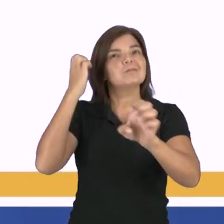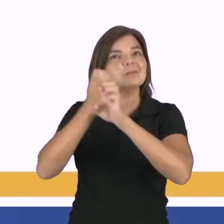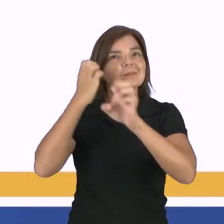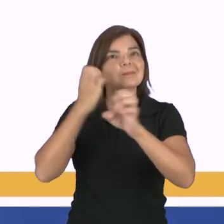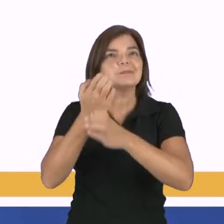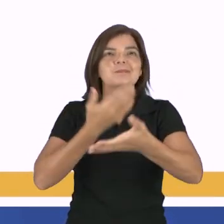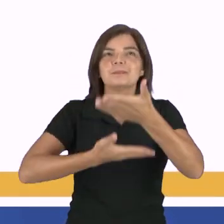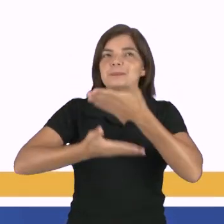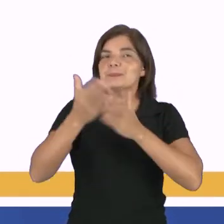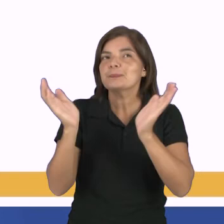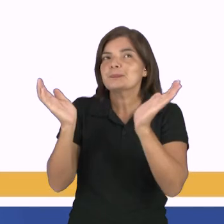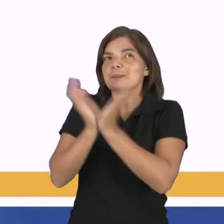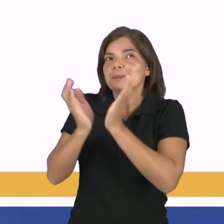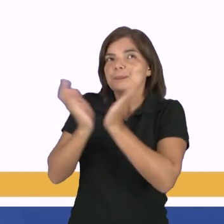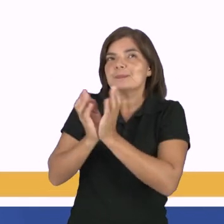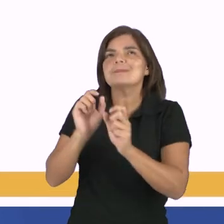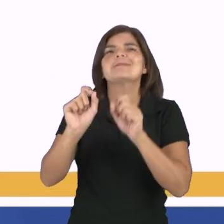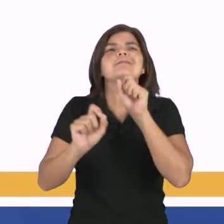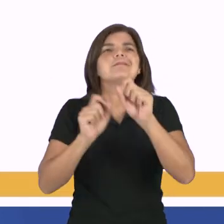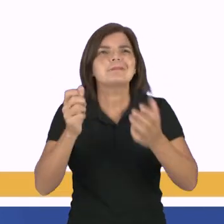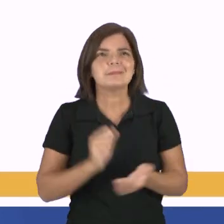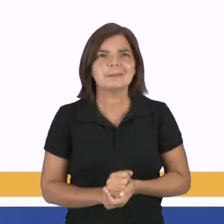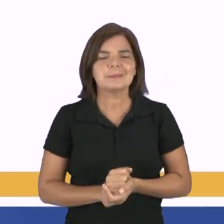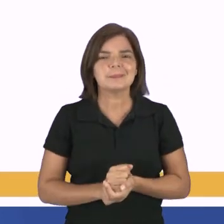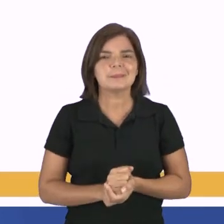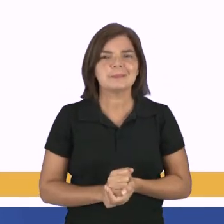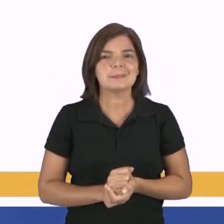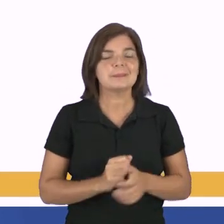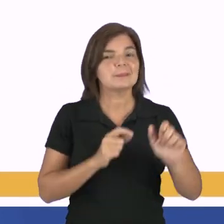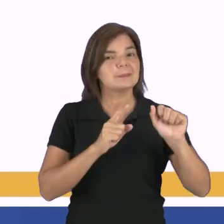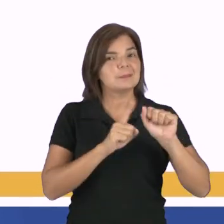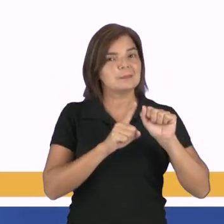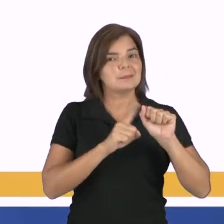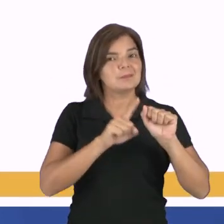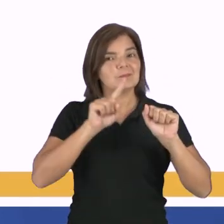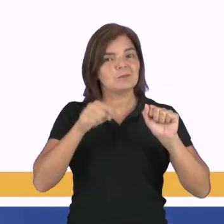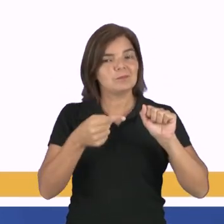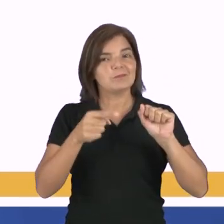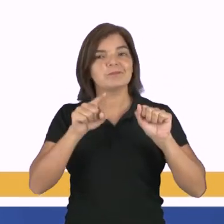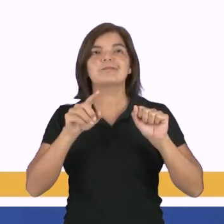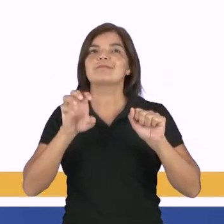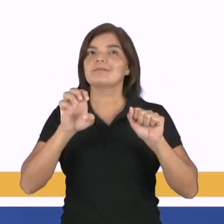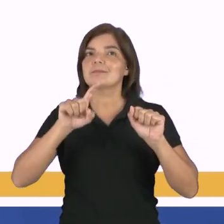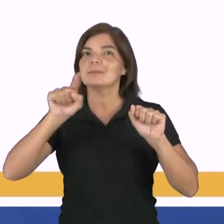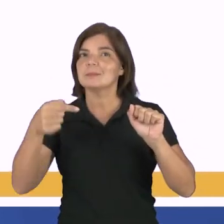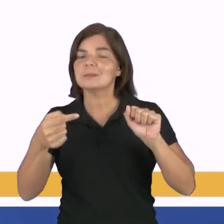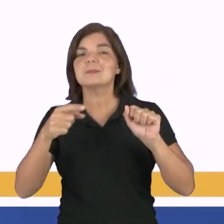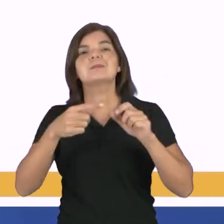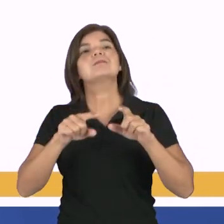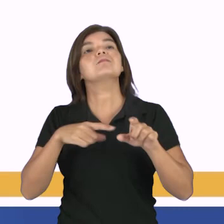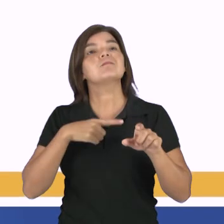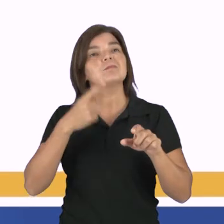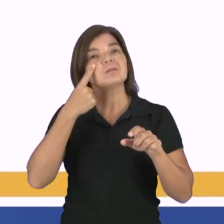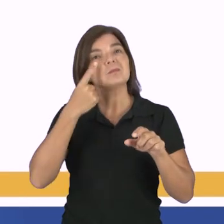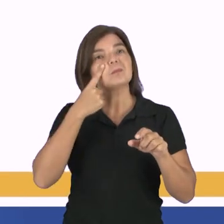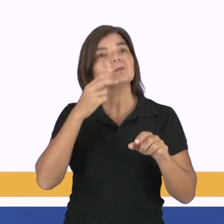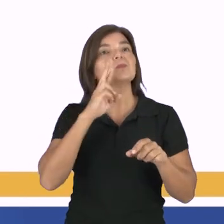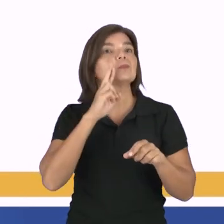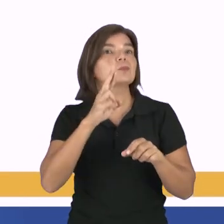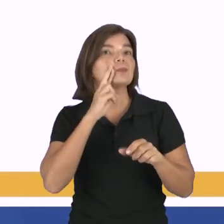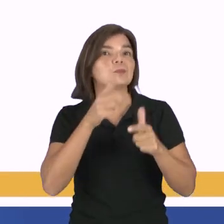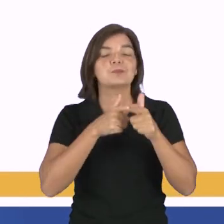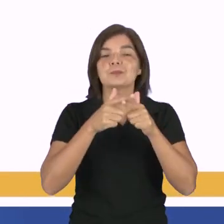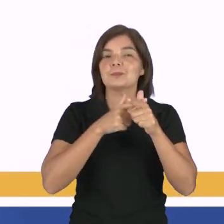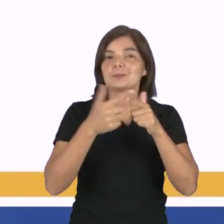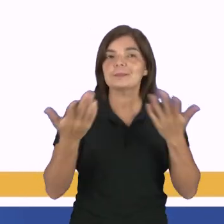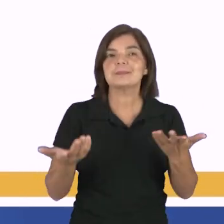que envolve um conjunto de vírgula, tracinho, e, tracinho, que visam a resolução de